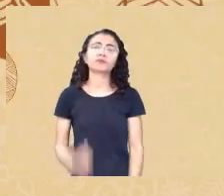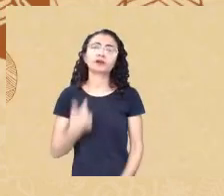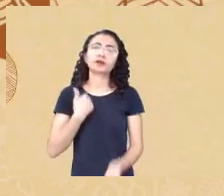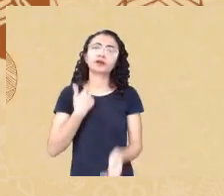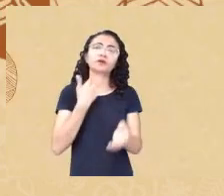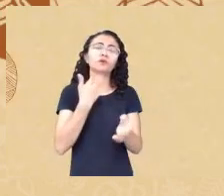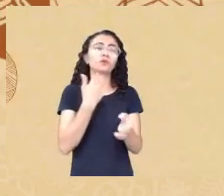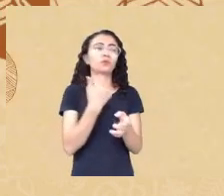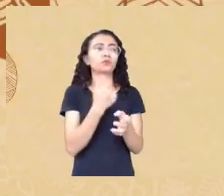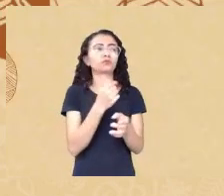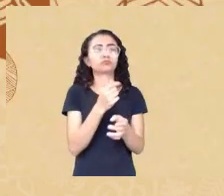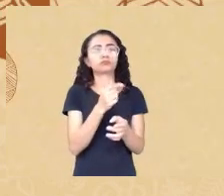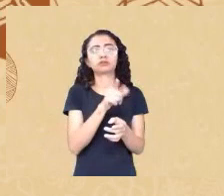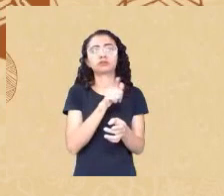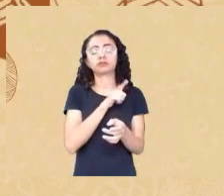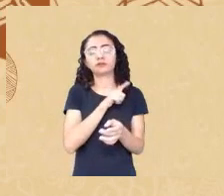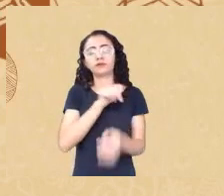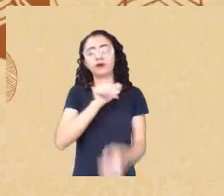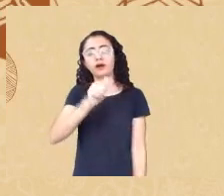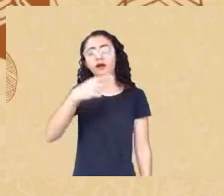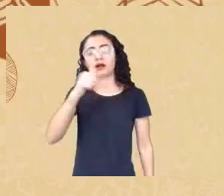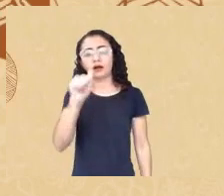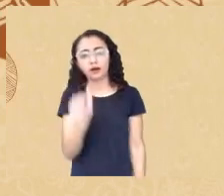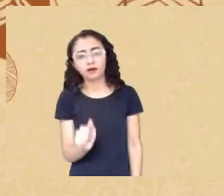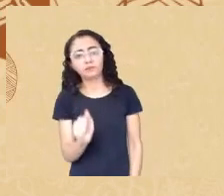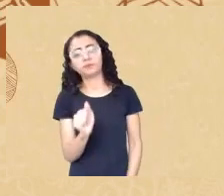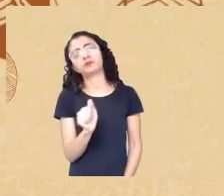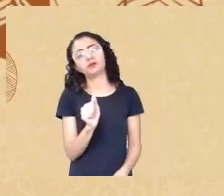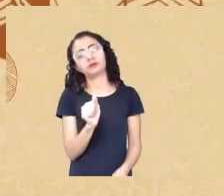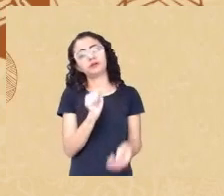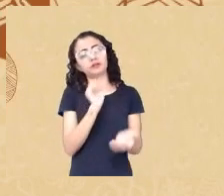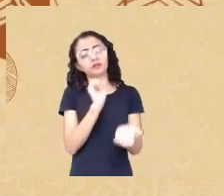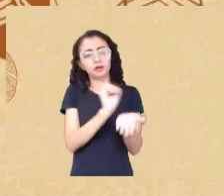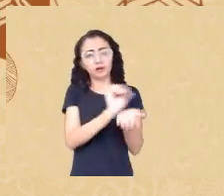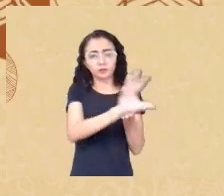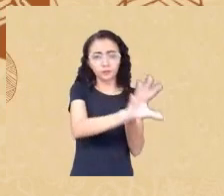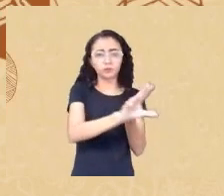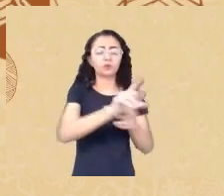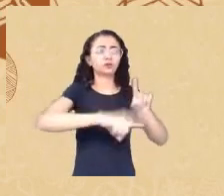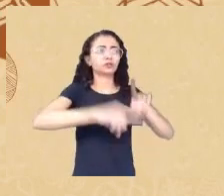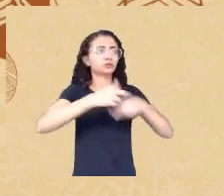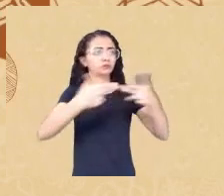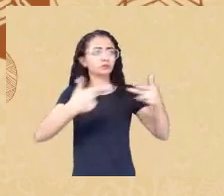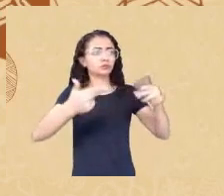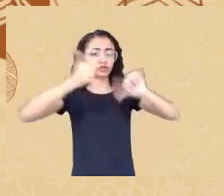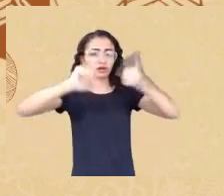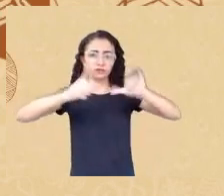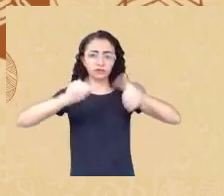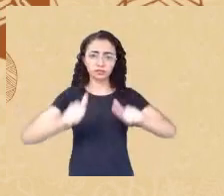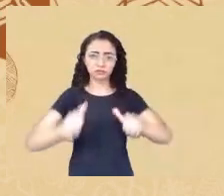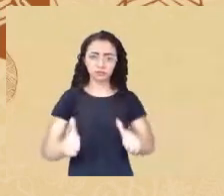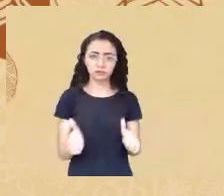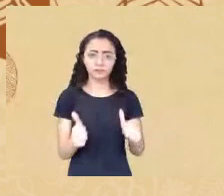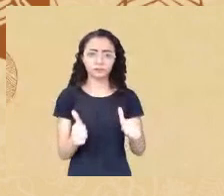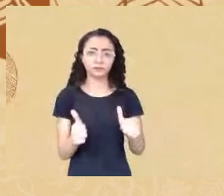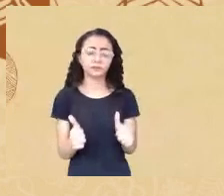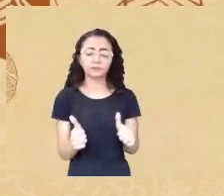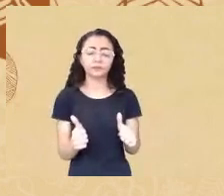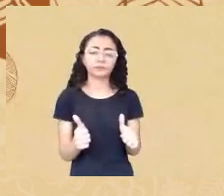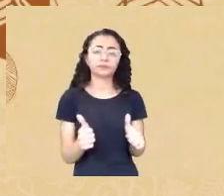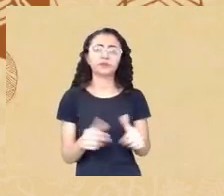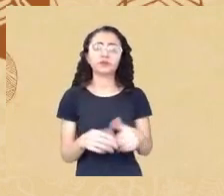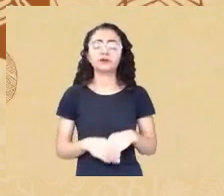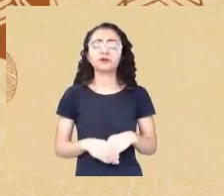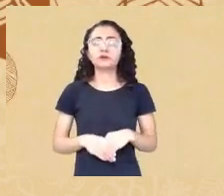inclusive o trecho de instrumentos de avaliação é citado e eu trouxe esse porque casava exatamente com o tipo